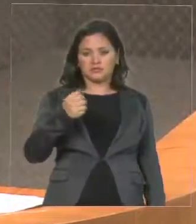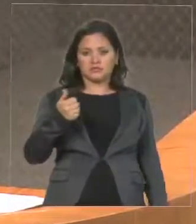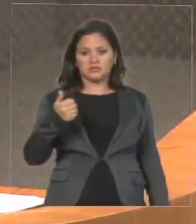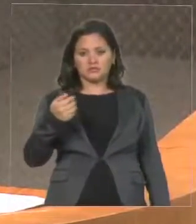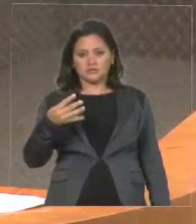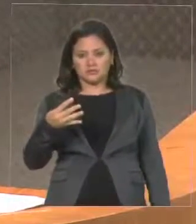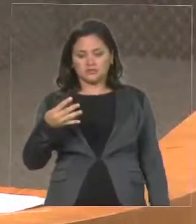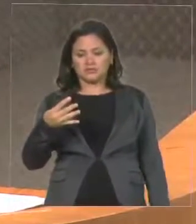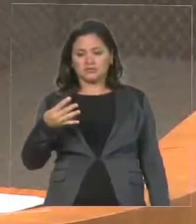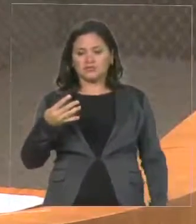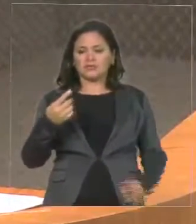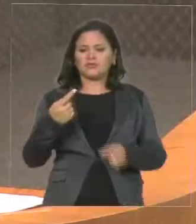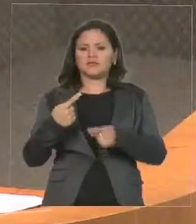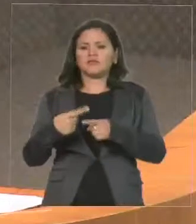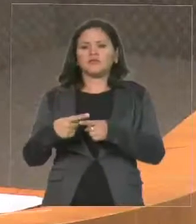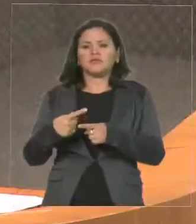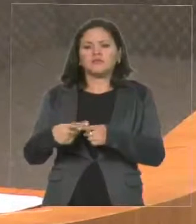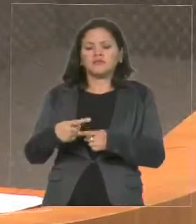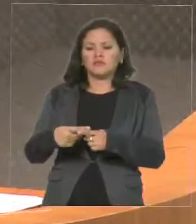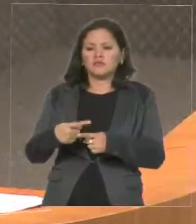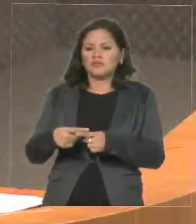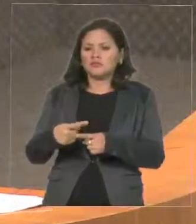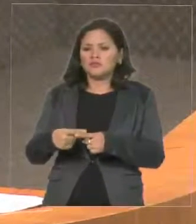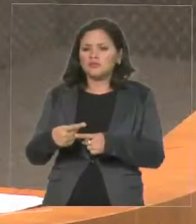anterior não colocou ela em funcionamento, deputada?